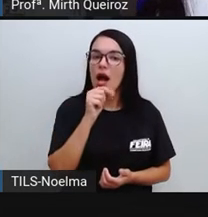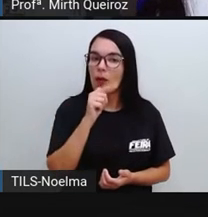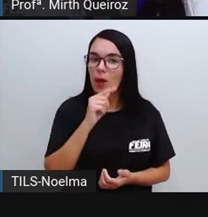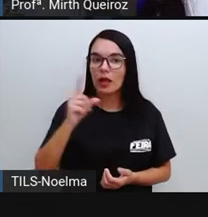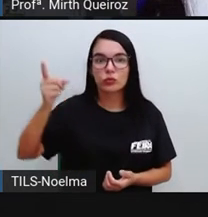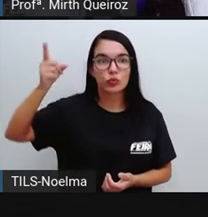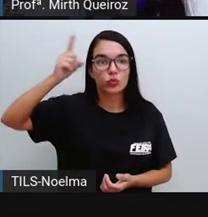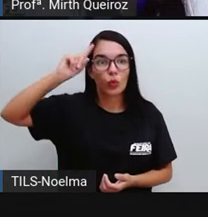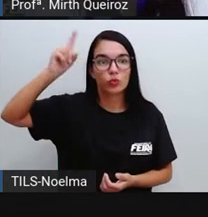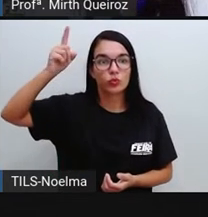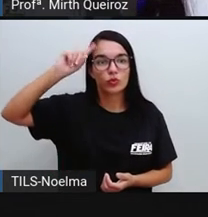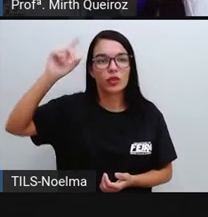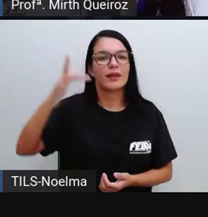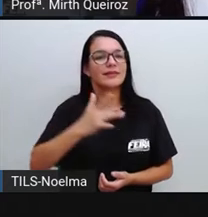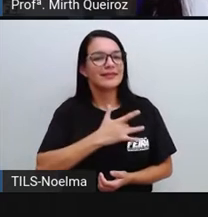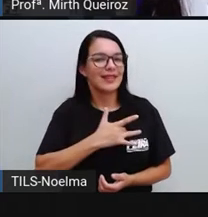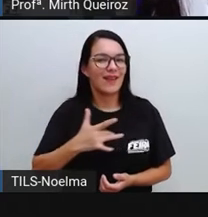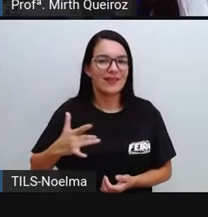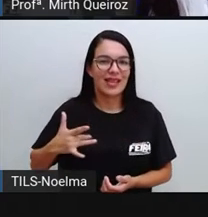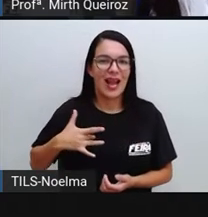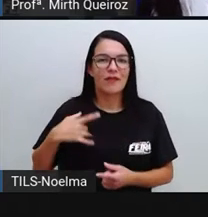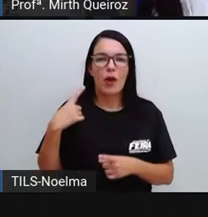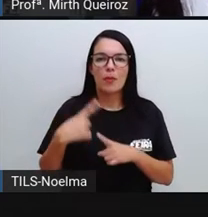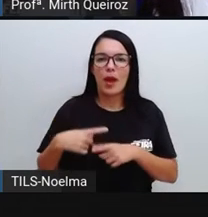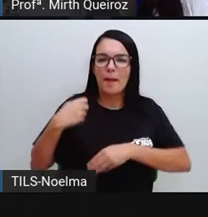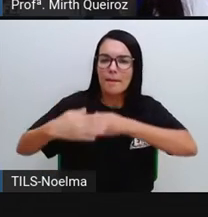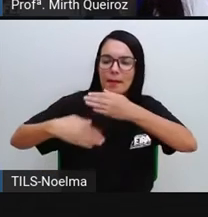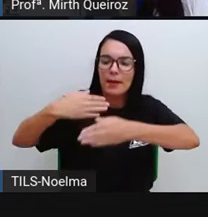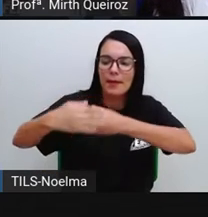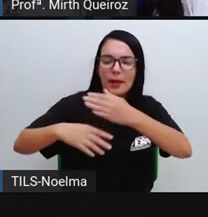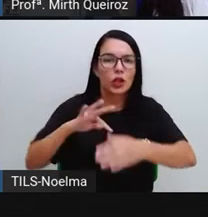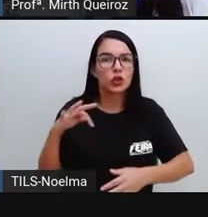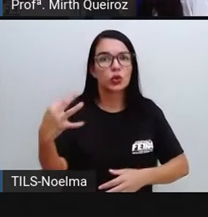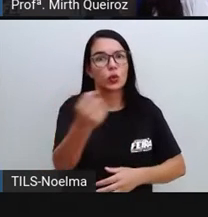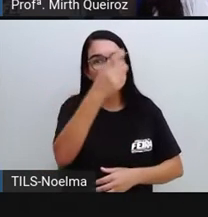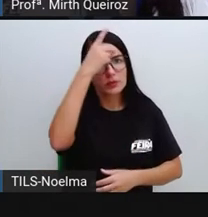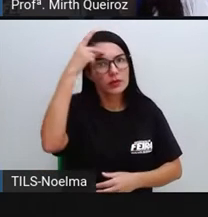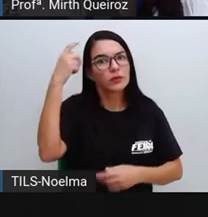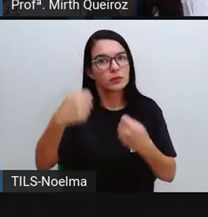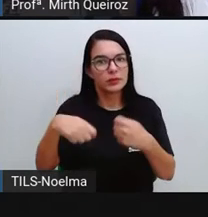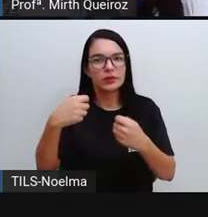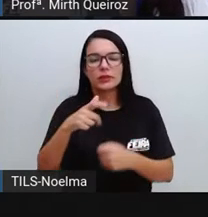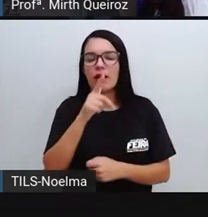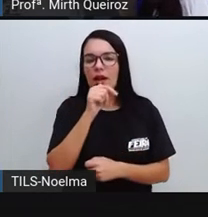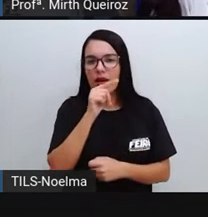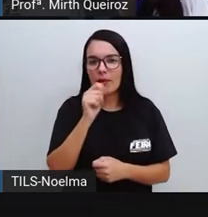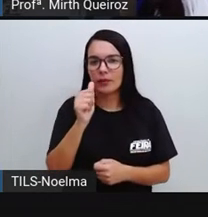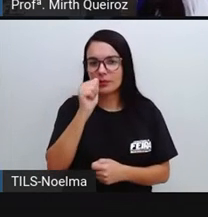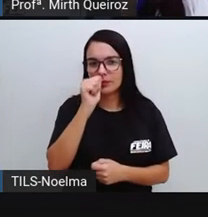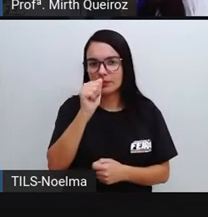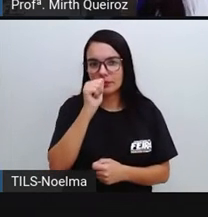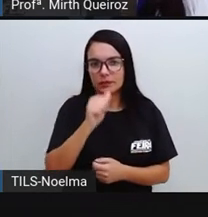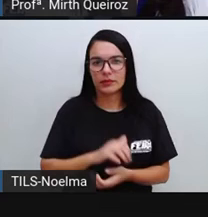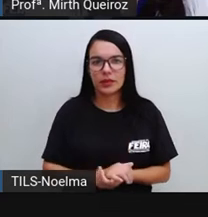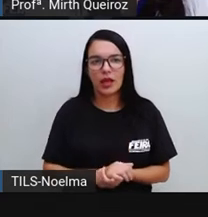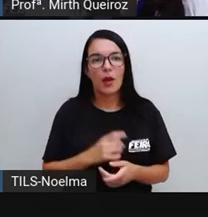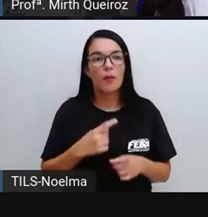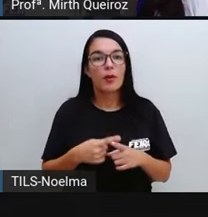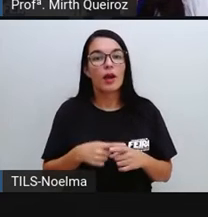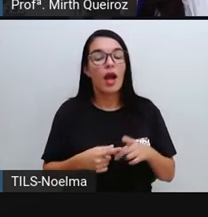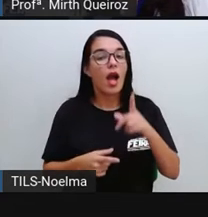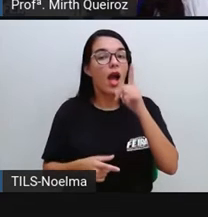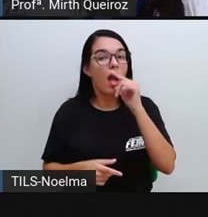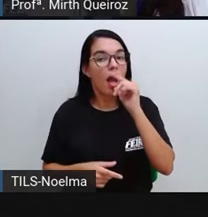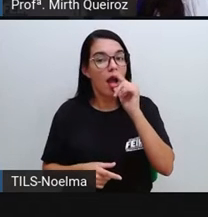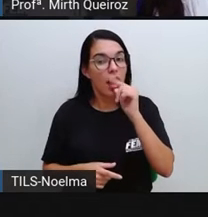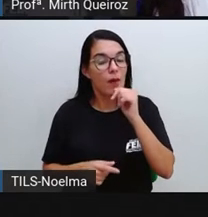é um hábito saudável E que deve ser desenvolvido Por todas as pessoas Como a gente viu A água, ela faz